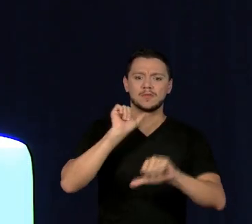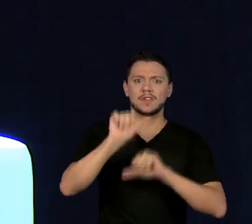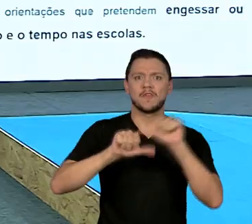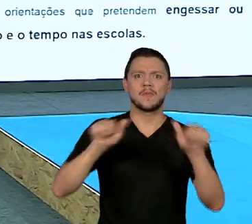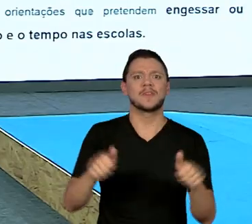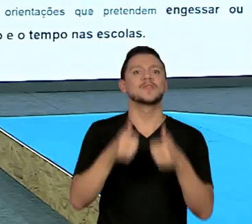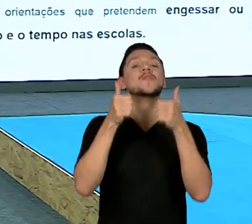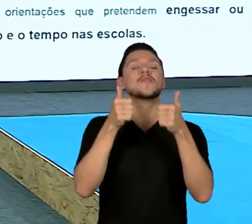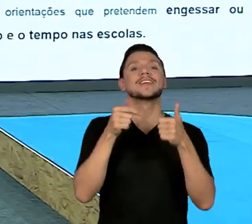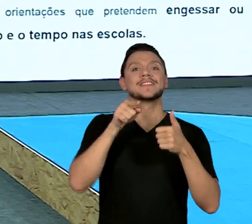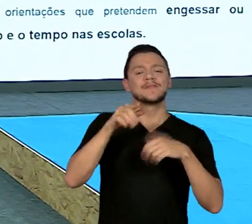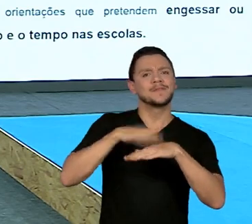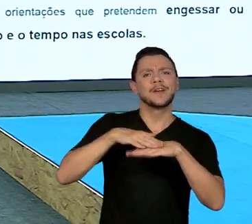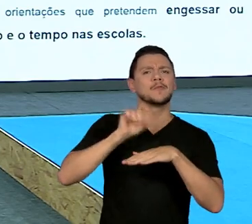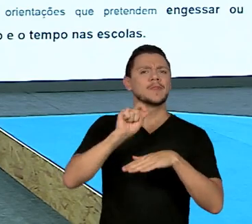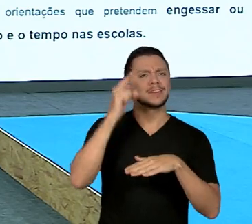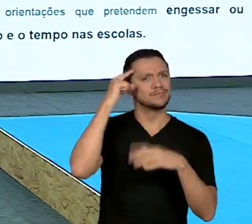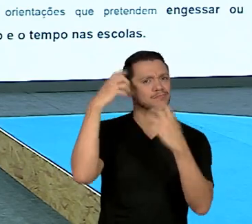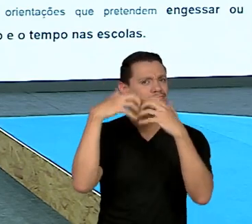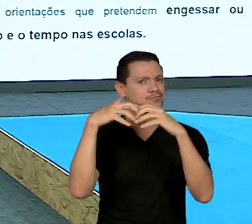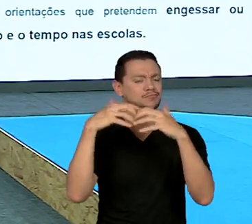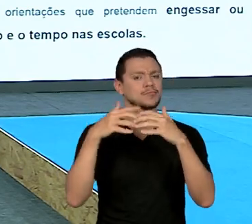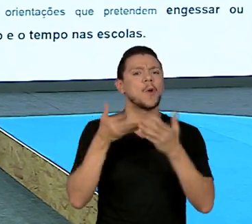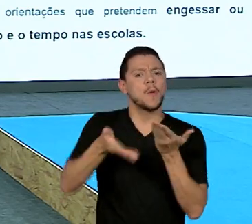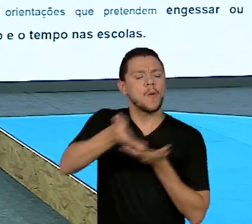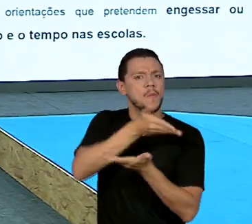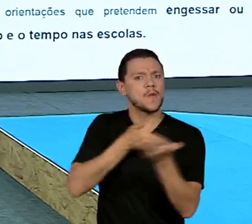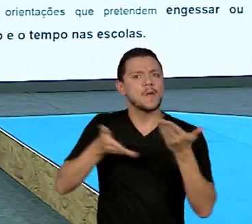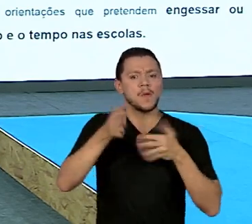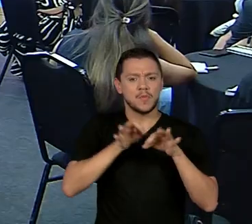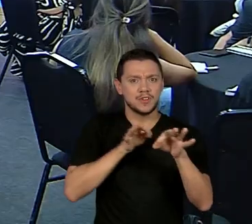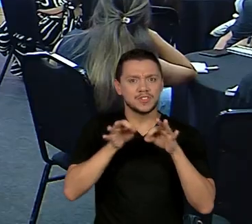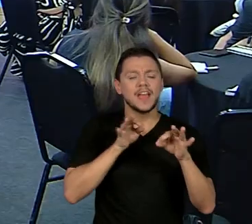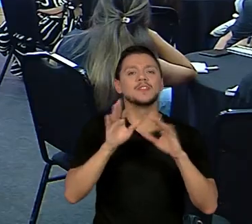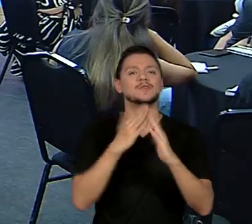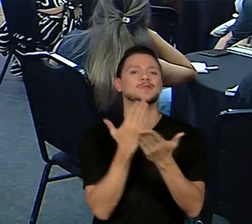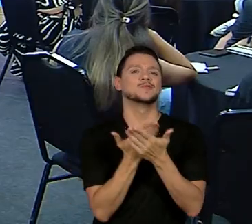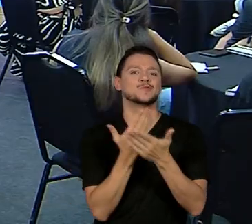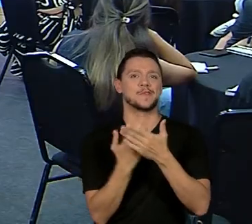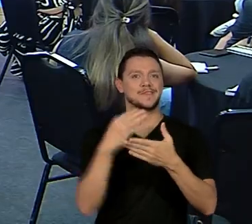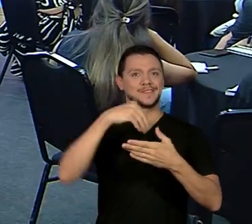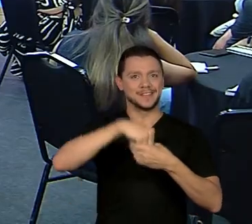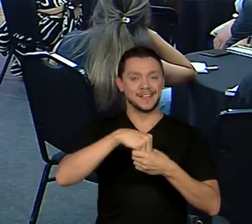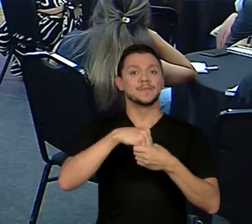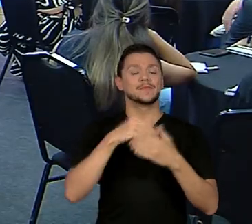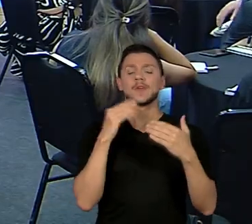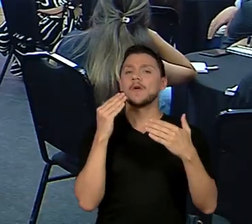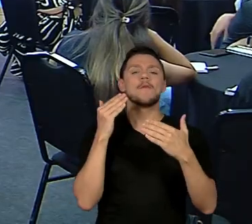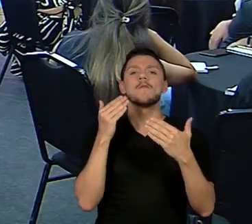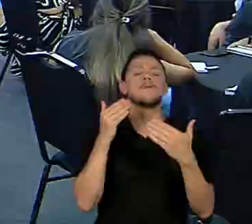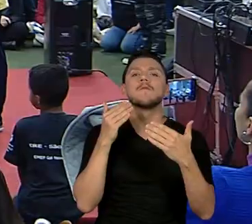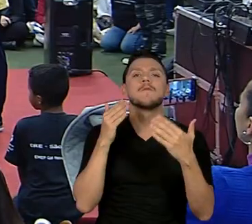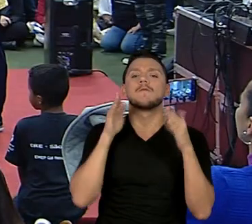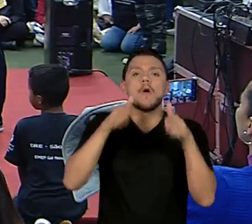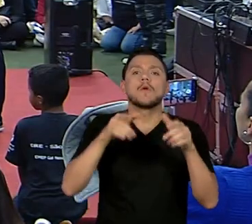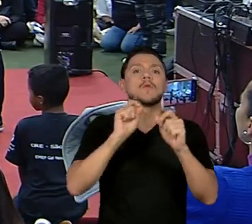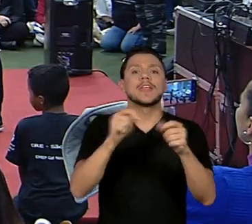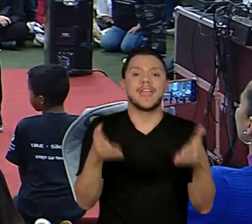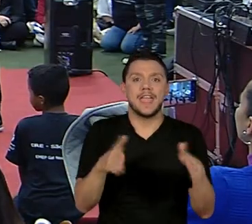reflexão e compartilhamento de projetos educacionais, com foco em equidade e inclusão,